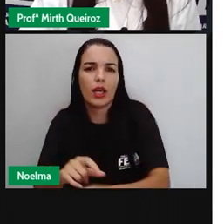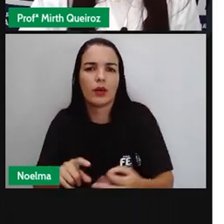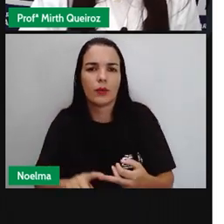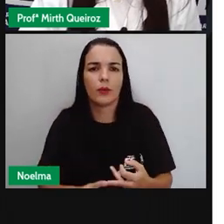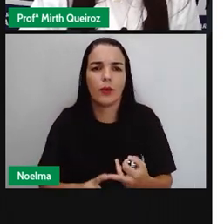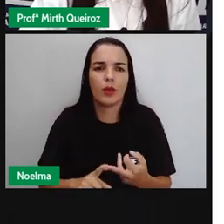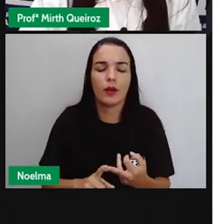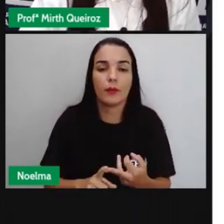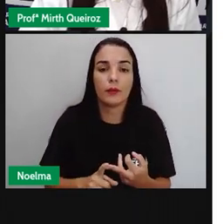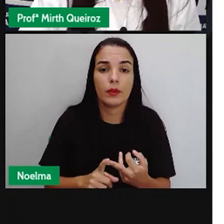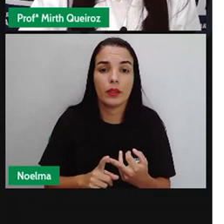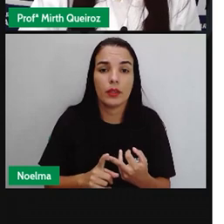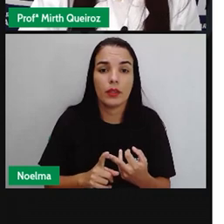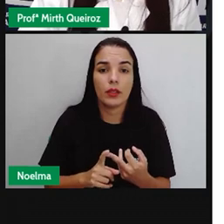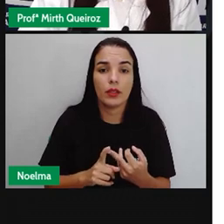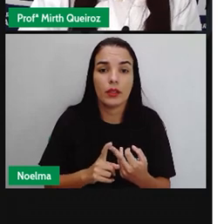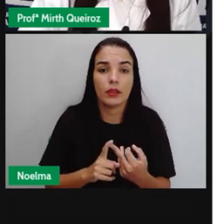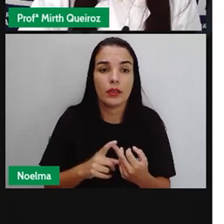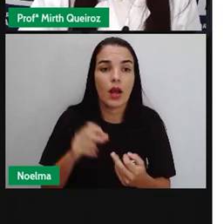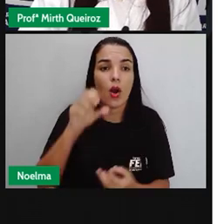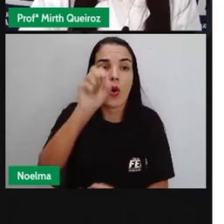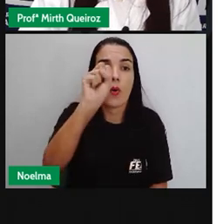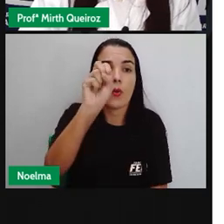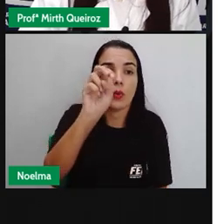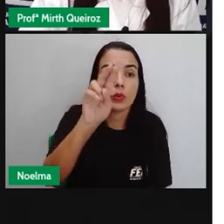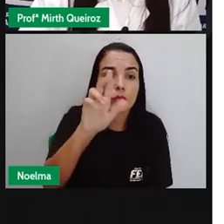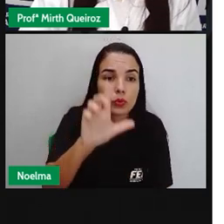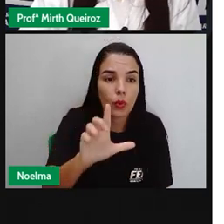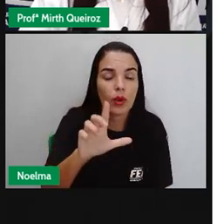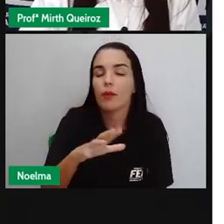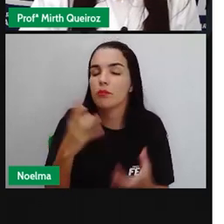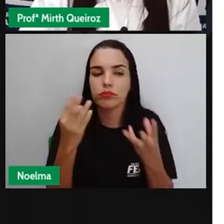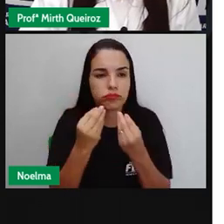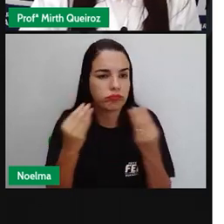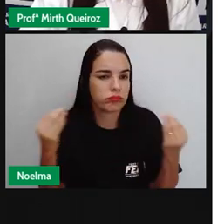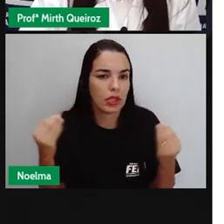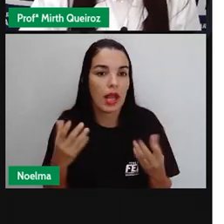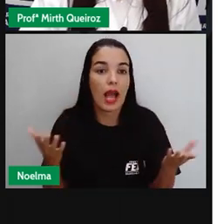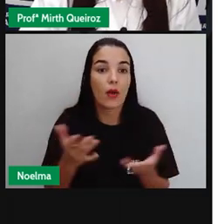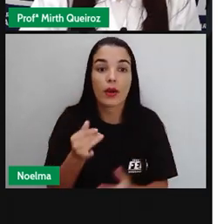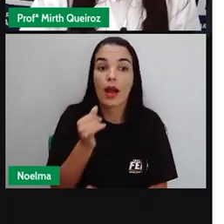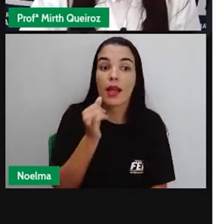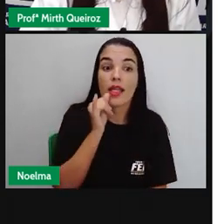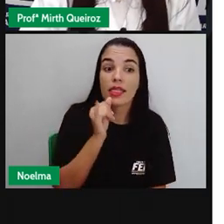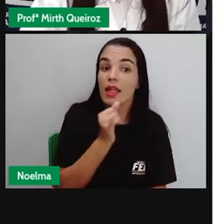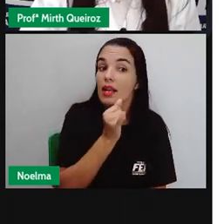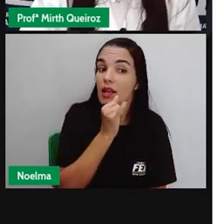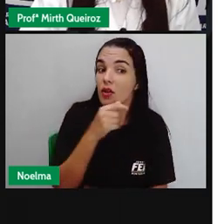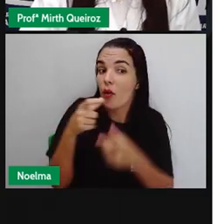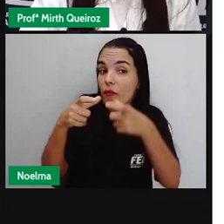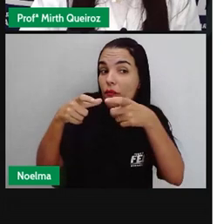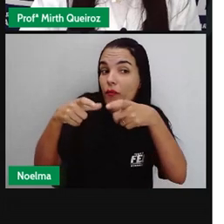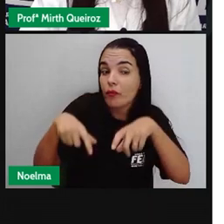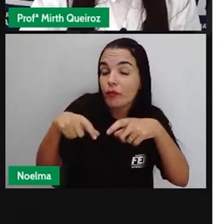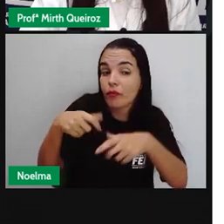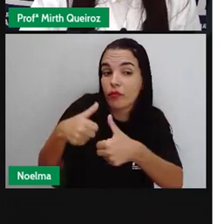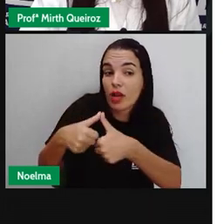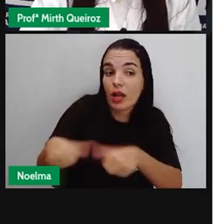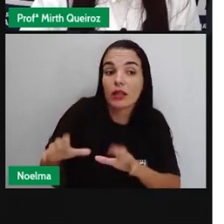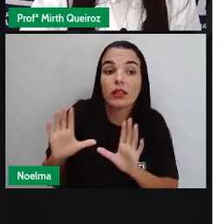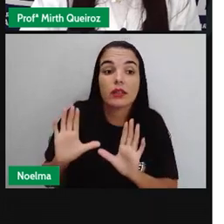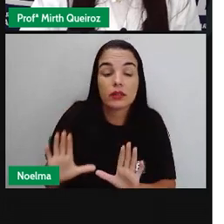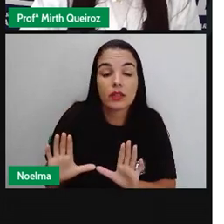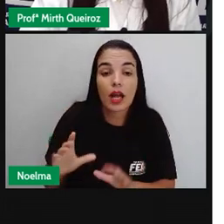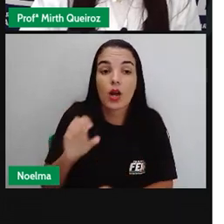Rio Grande do Sul. Os italianos, que se instalaram em São Paulo, em Santa